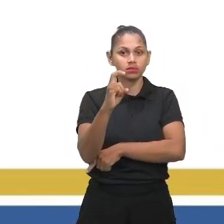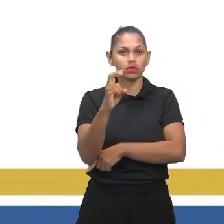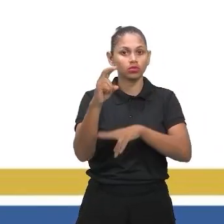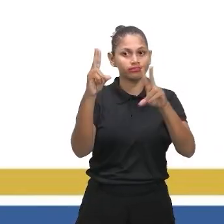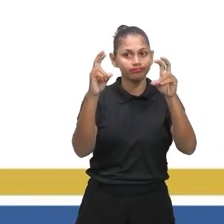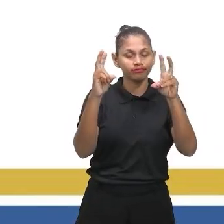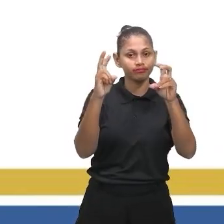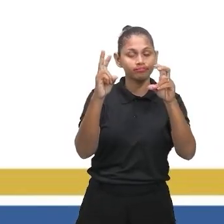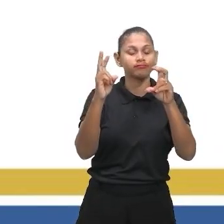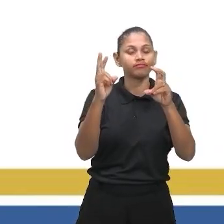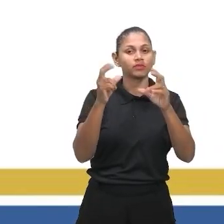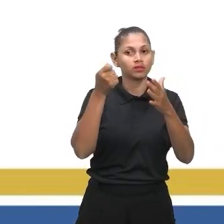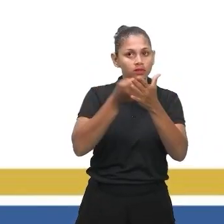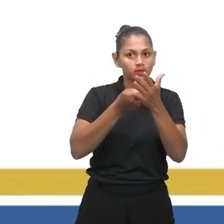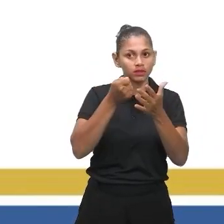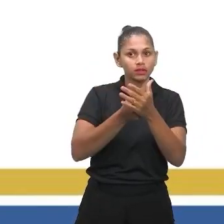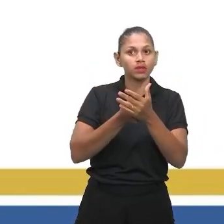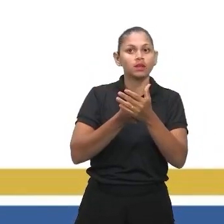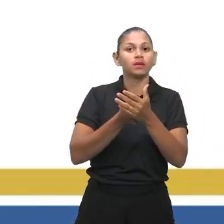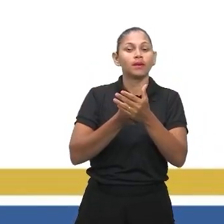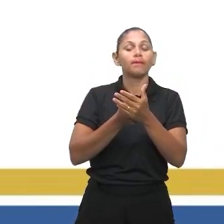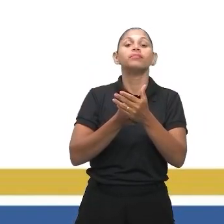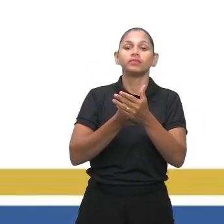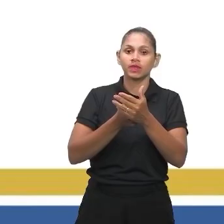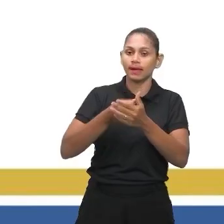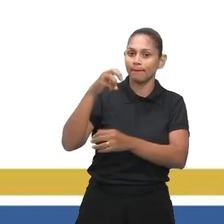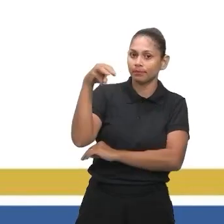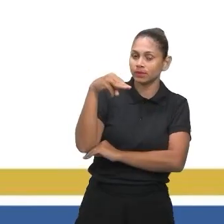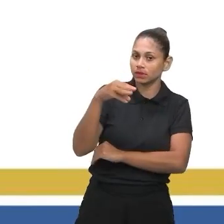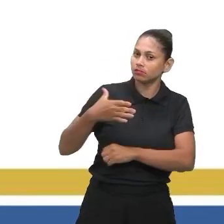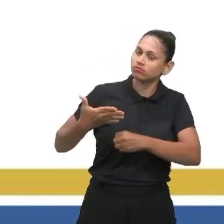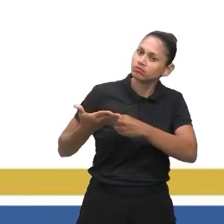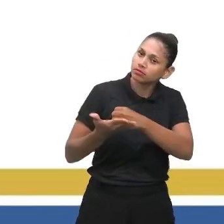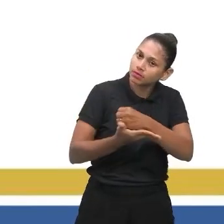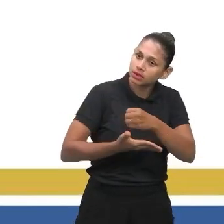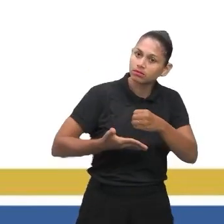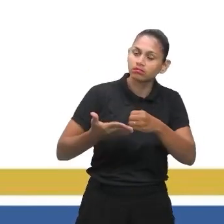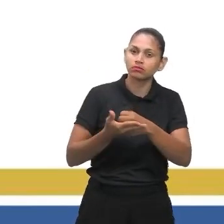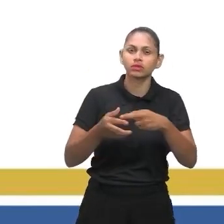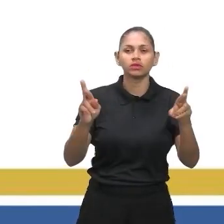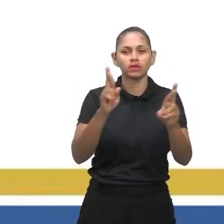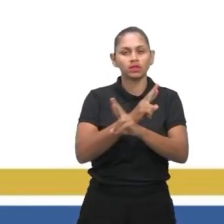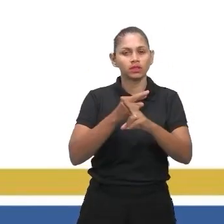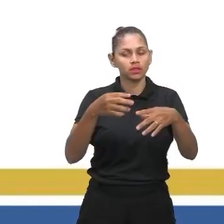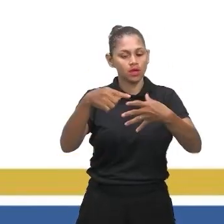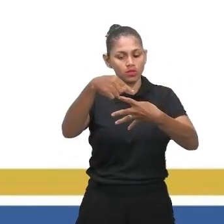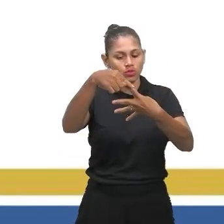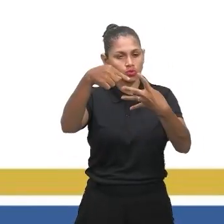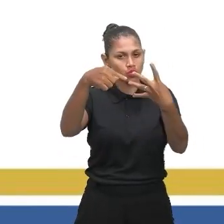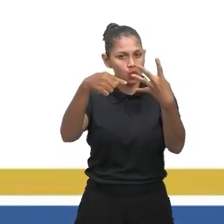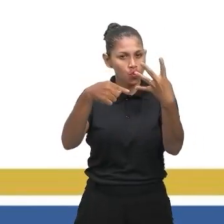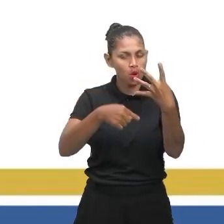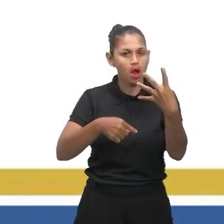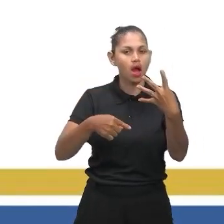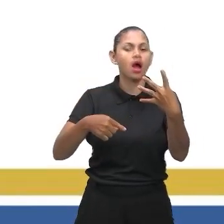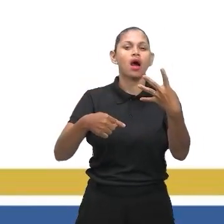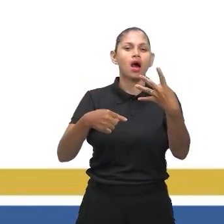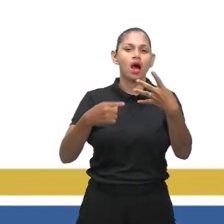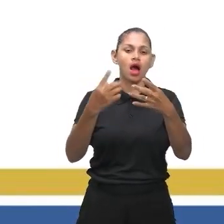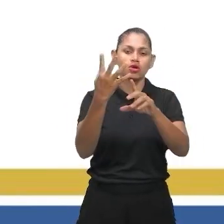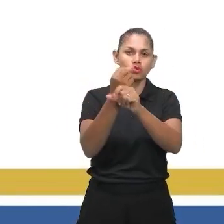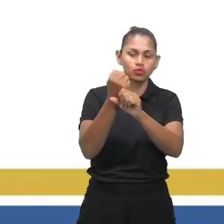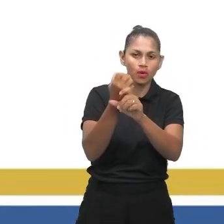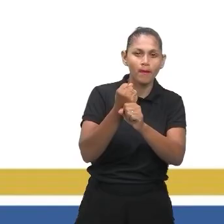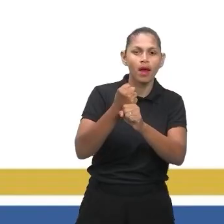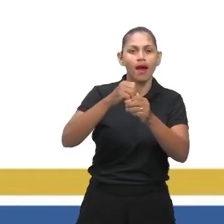aqui, em primeiro lugar, matemática básica, que envolve aí as 4 operações, somar, subtrair,